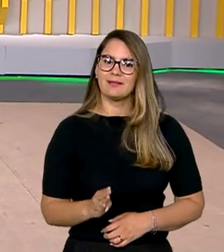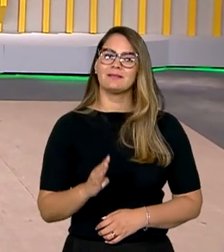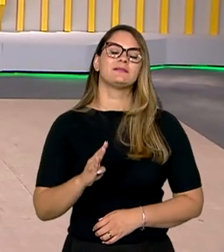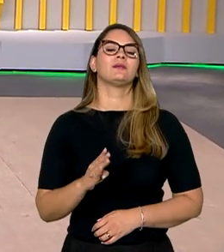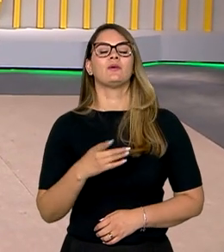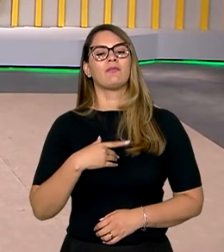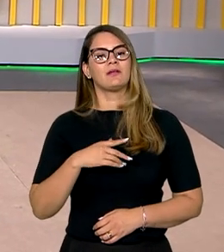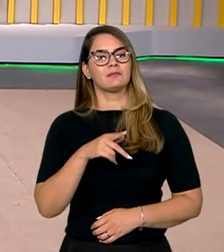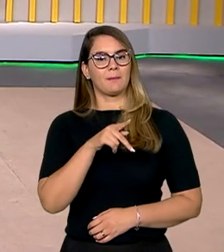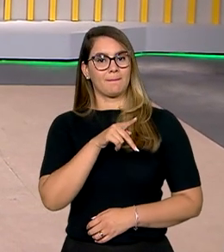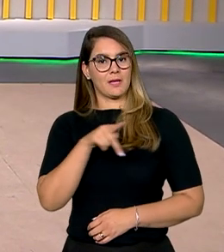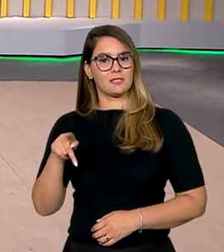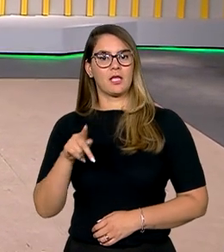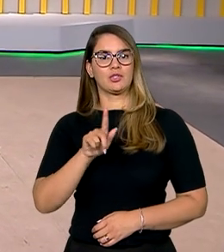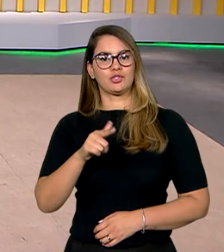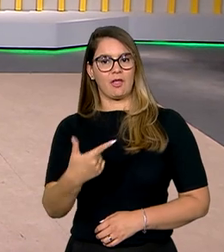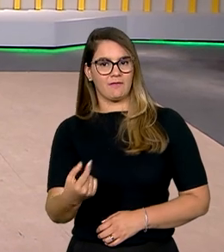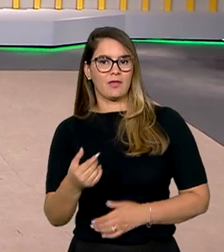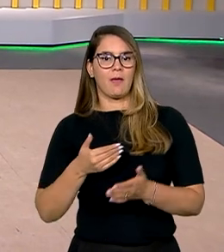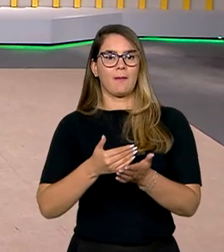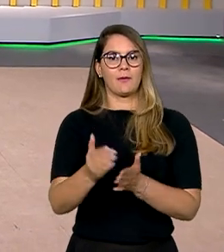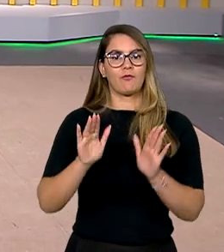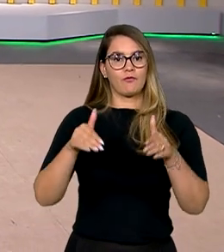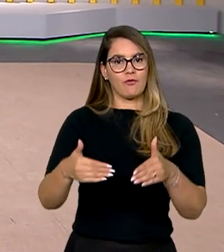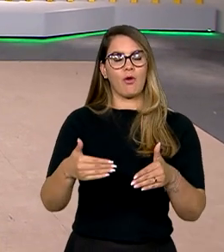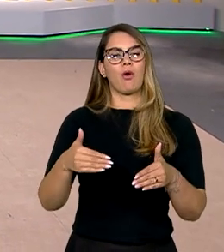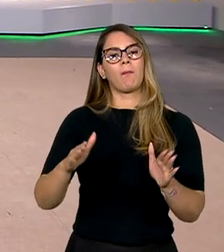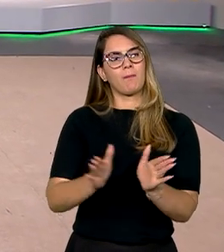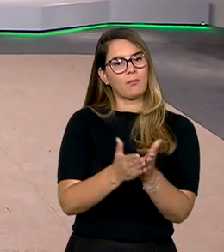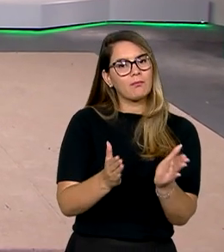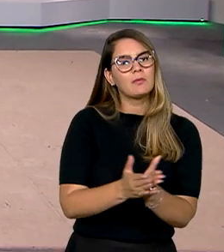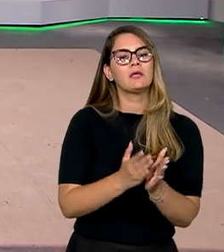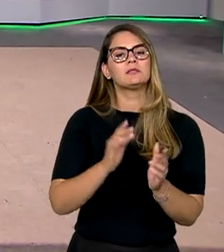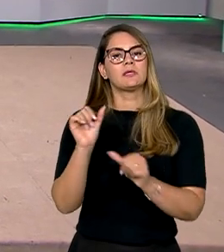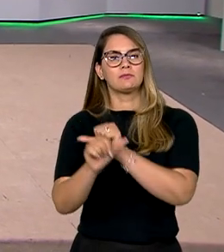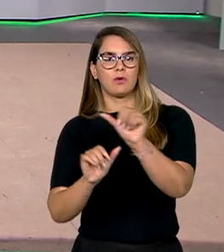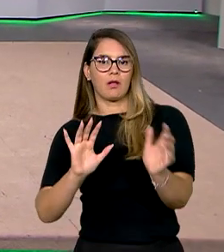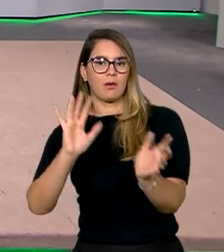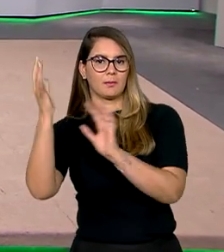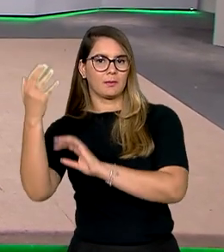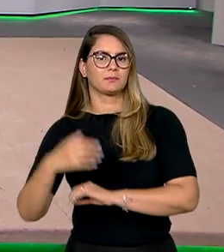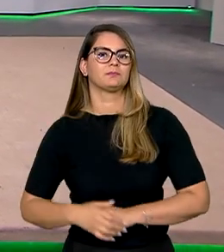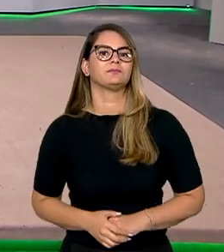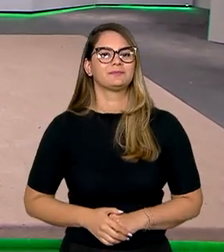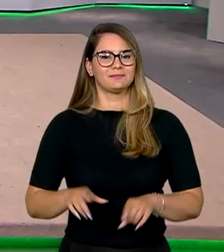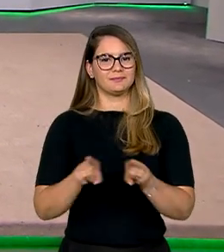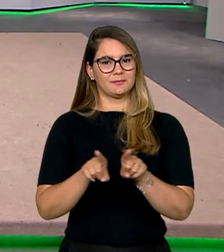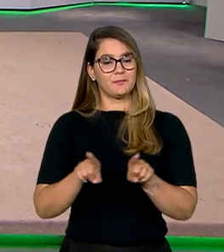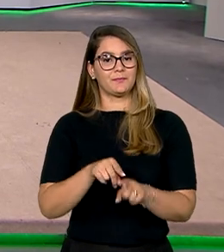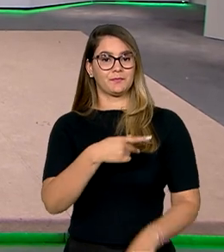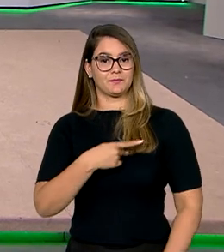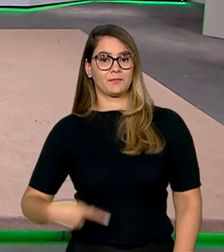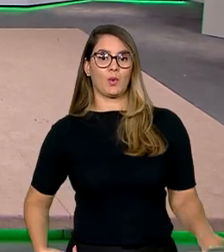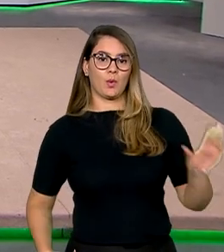vai presidir o G20 a partir do mês que vem, com foco no combate à pobreza e às mudanças climáticas. E ainda, o